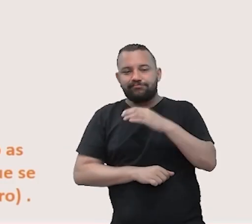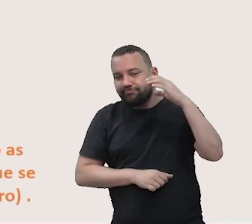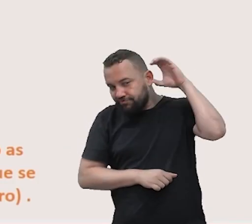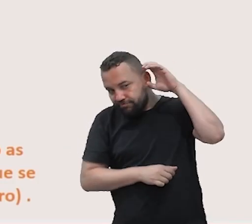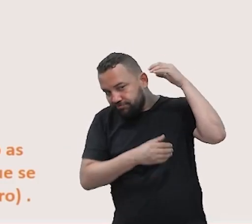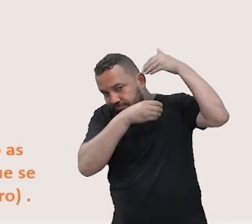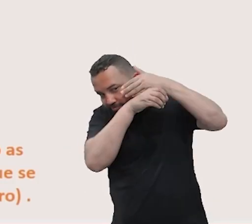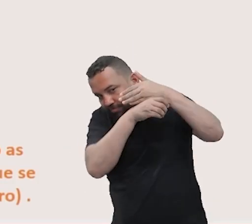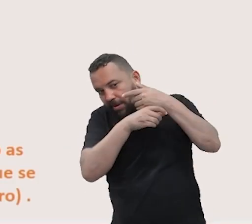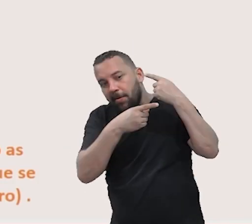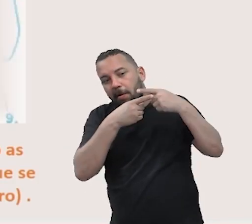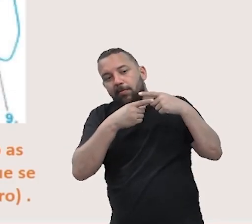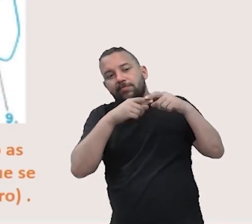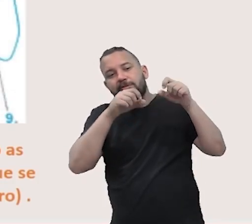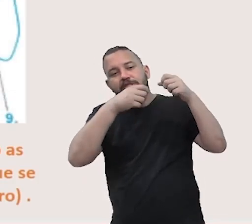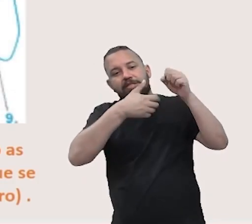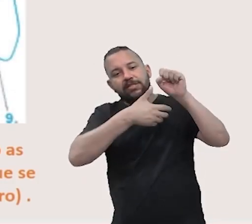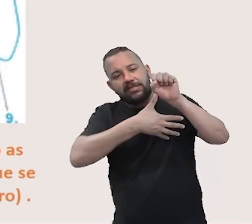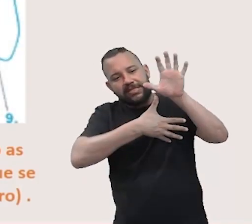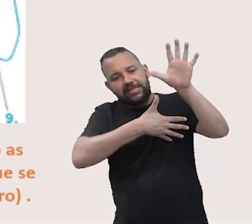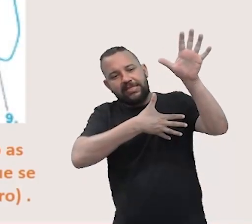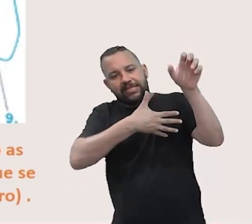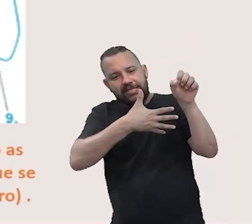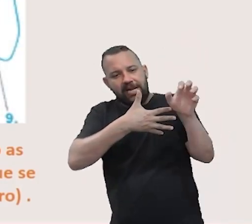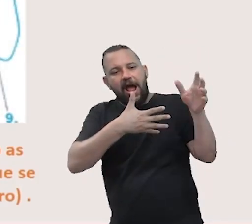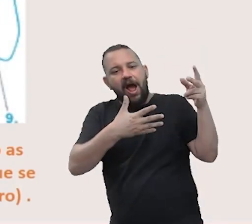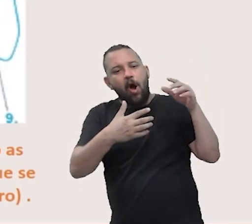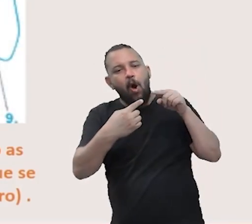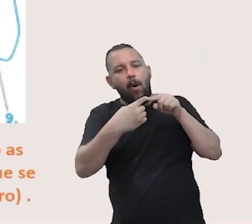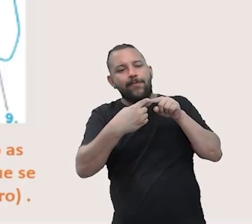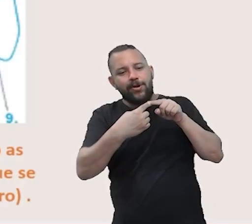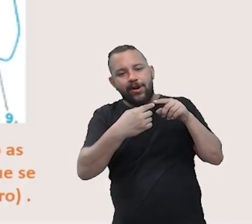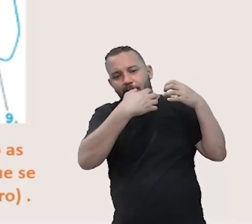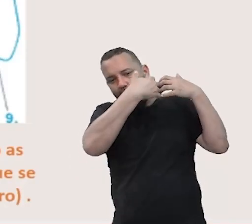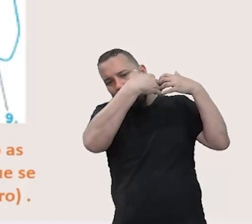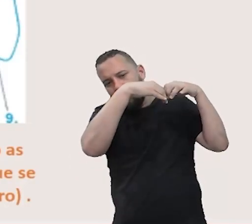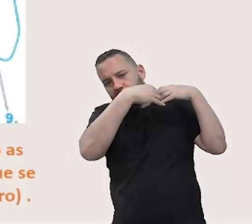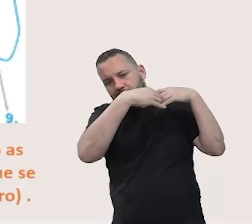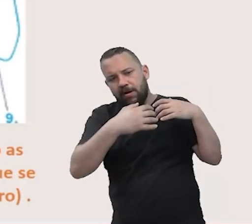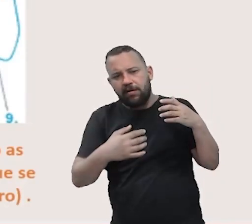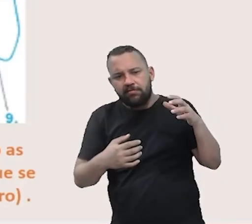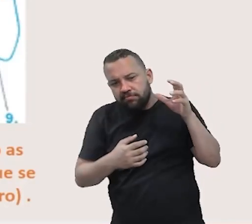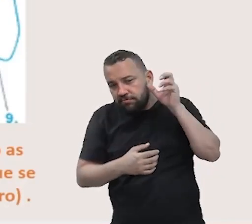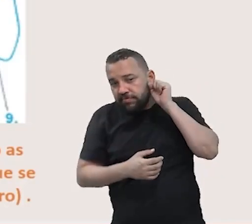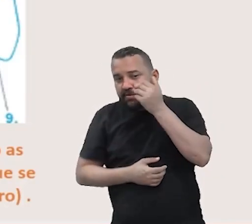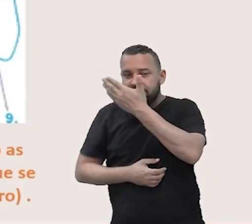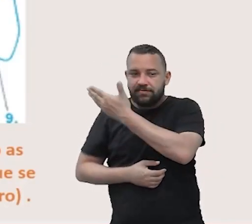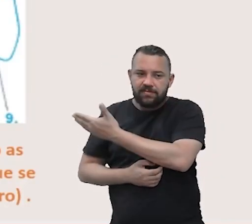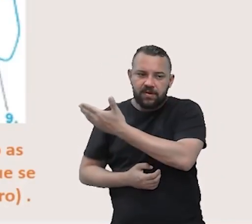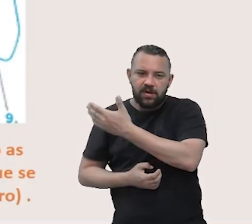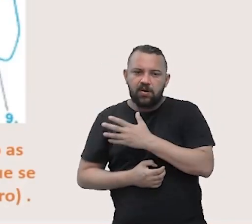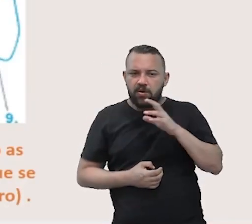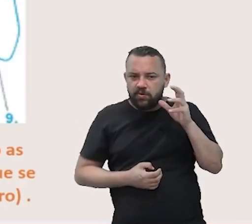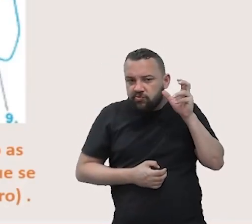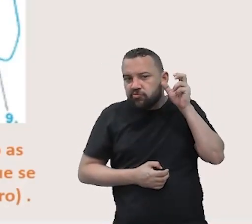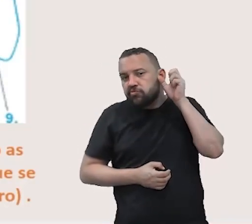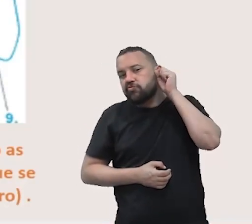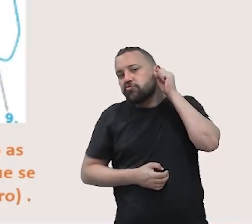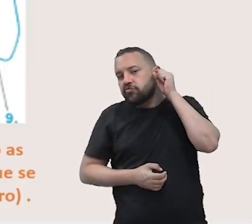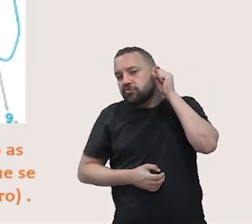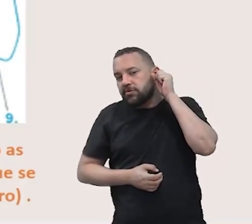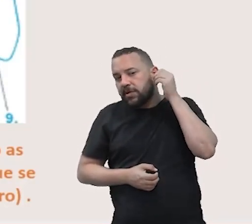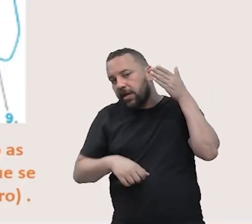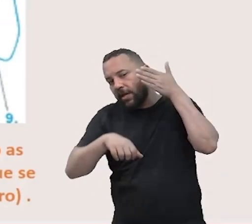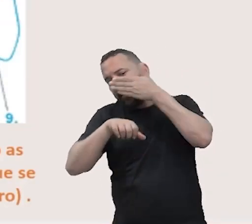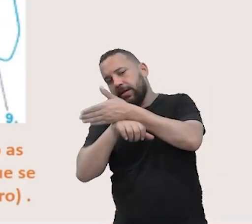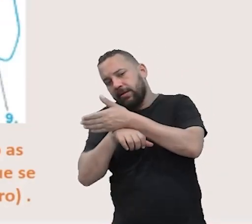terminações nervosas, que se comunicam com o cérebro. Então, você tem aí essa ilustração em que o som, ele, ao entrar